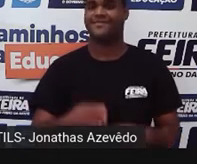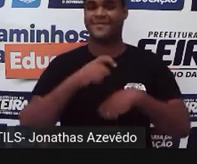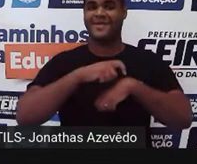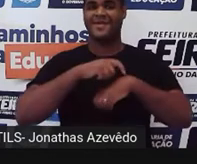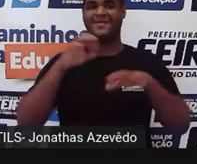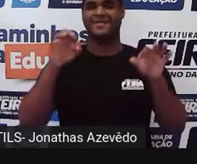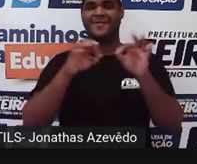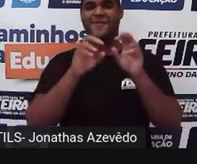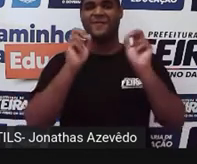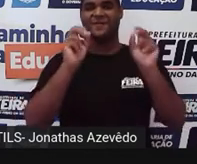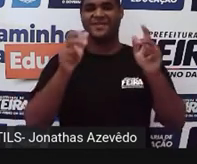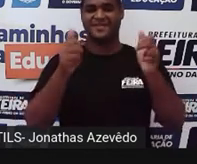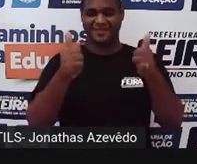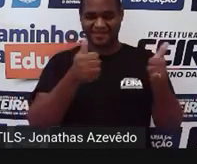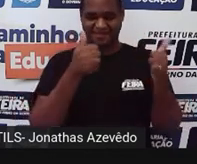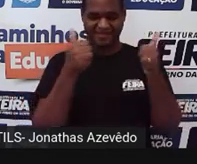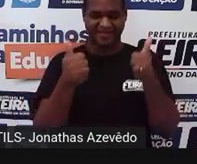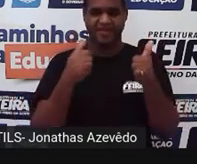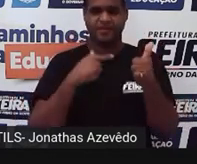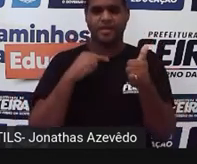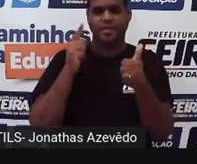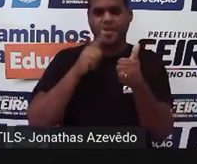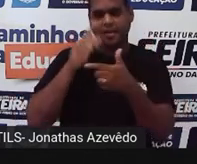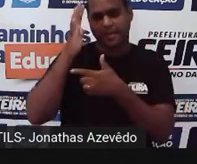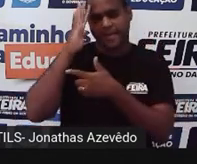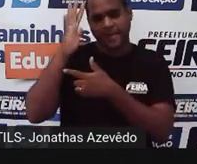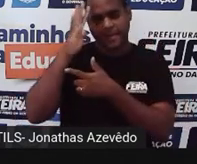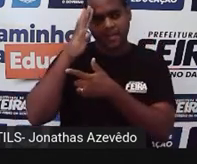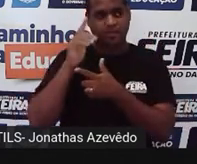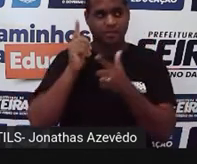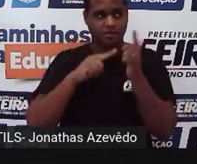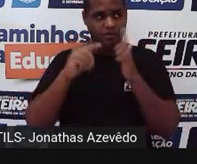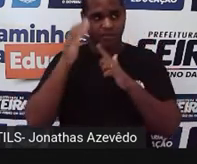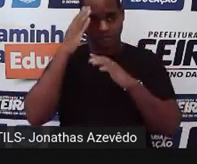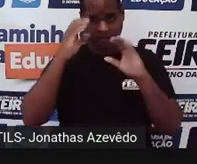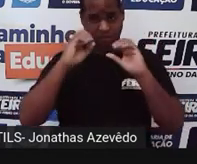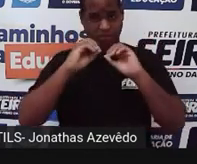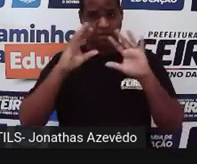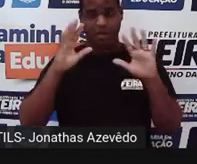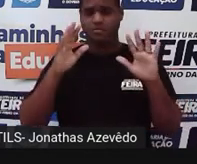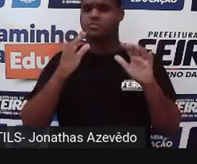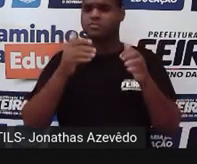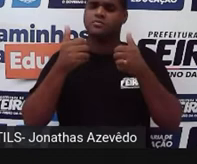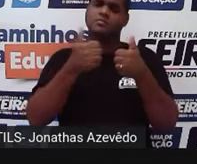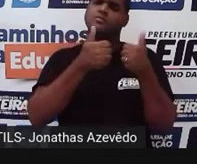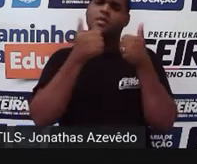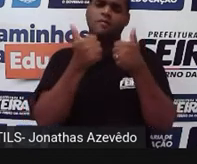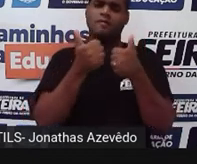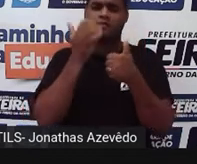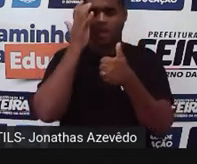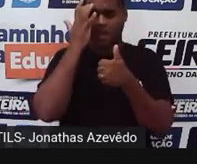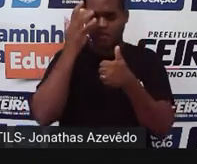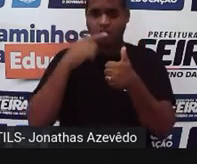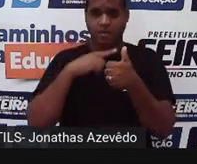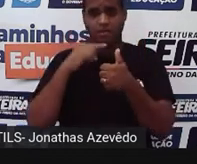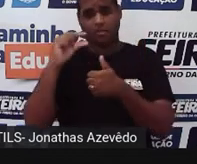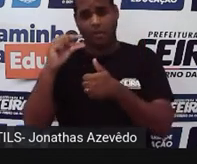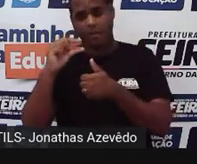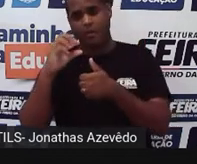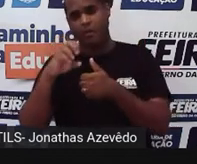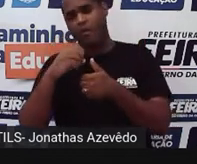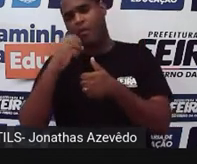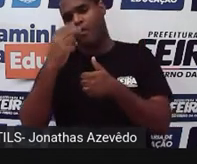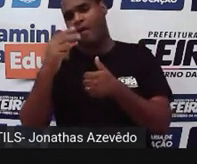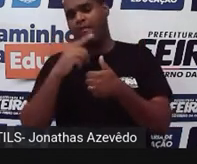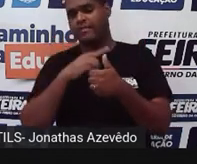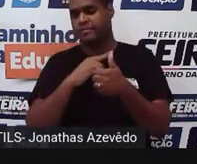Prontinho, é isso aí. Conseguiu pensar até aqui o quanto você entendeu? Tudo bem se você acha que pouco ou